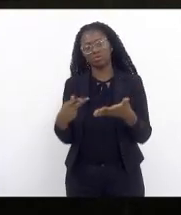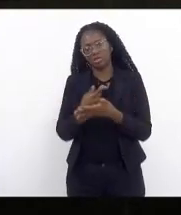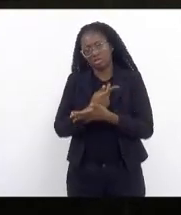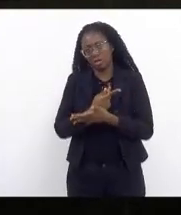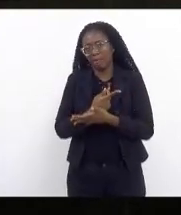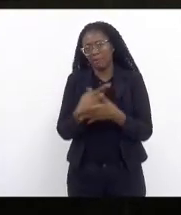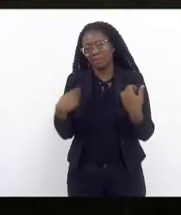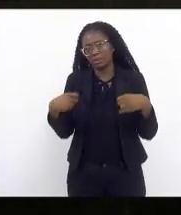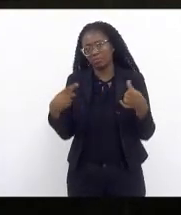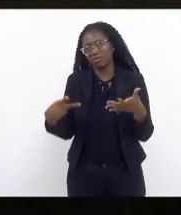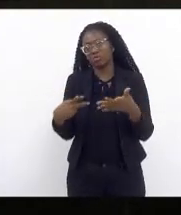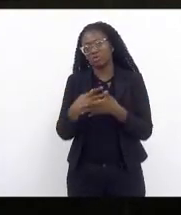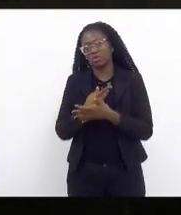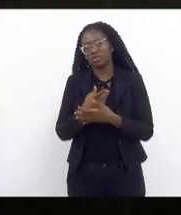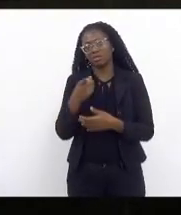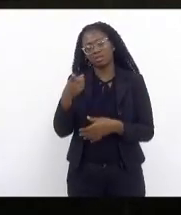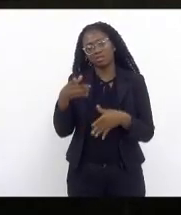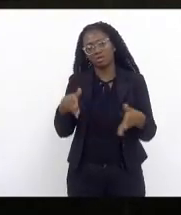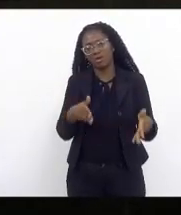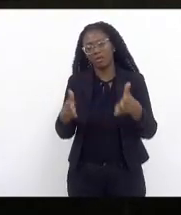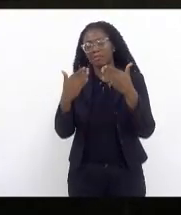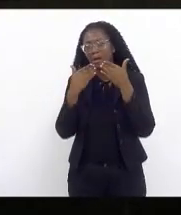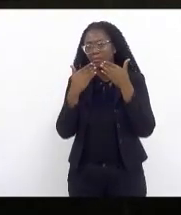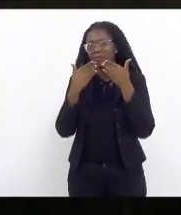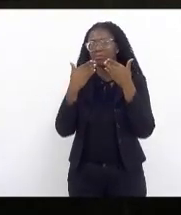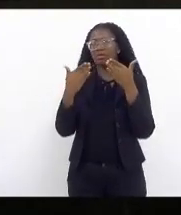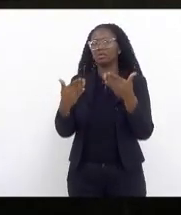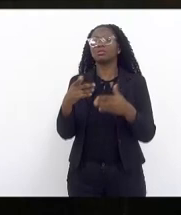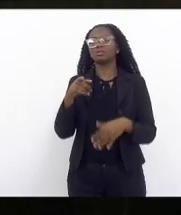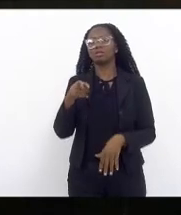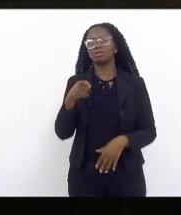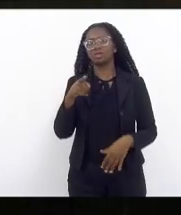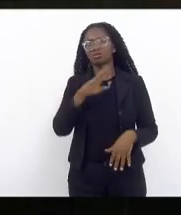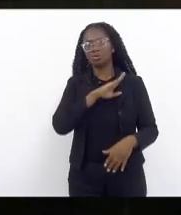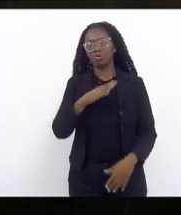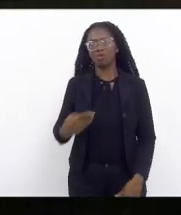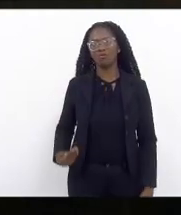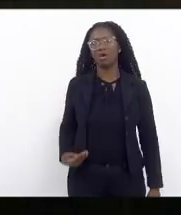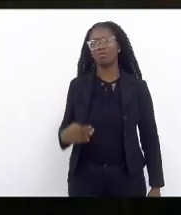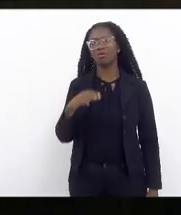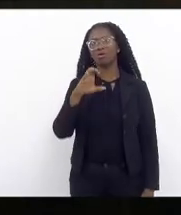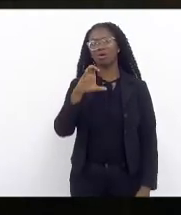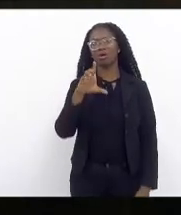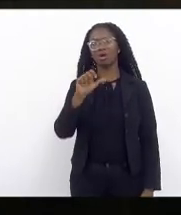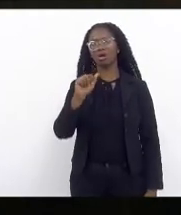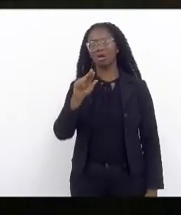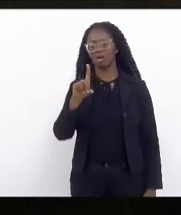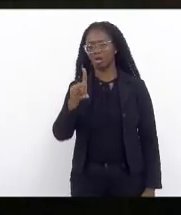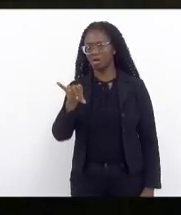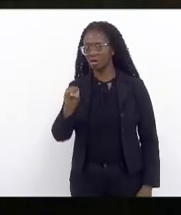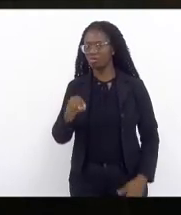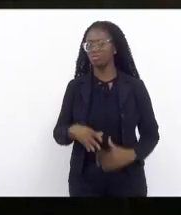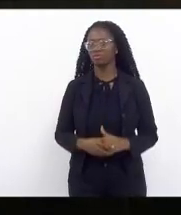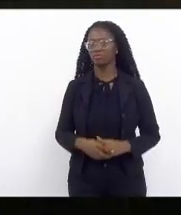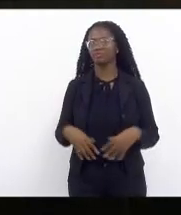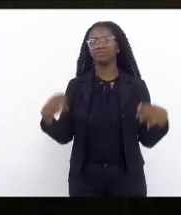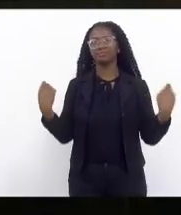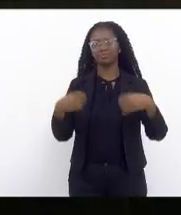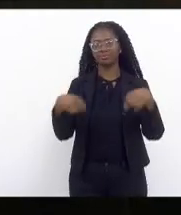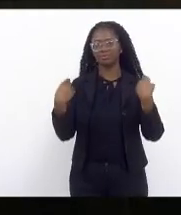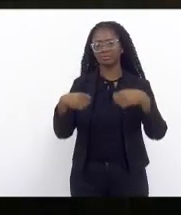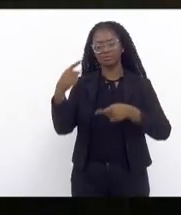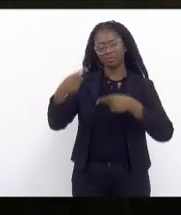acontecer e esse foi o caminho apresentado pelo governo Cláudio Castro se a necessidade e de muito